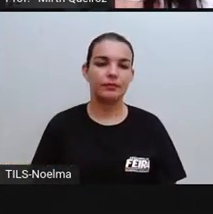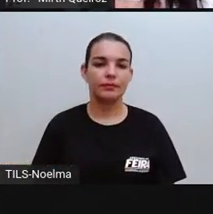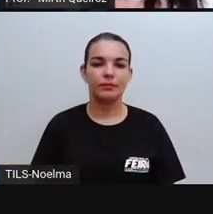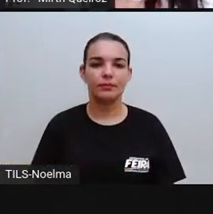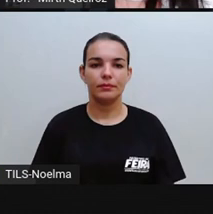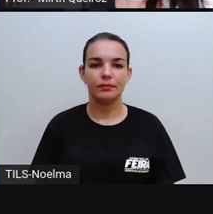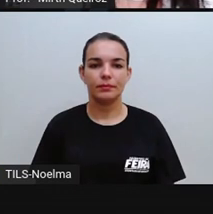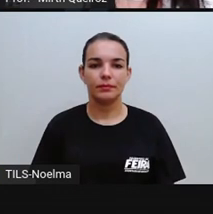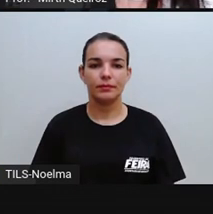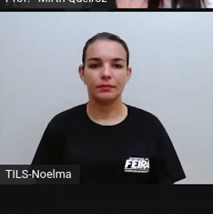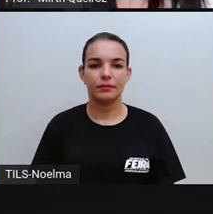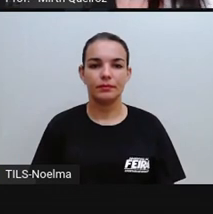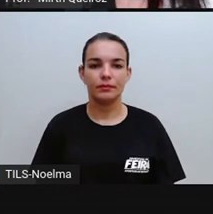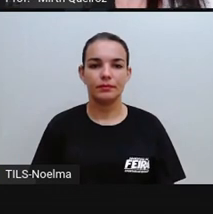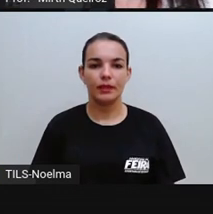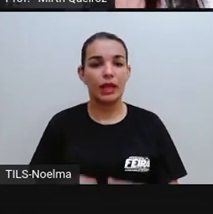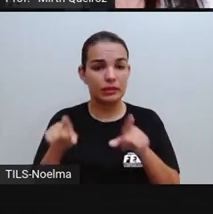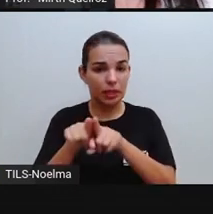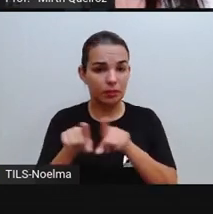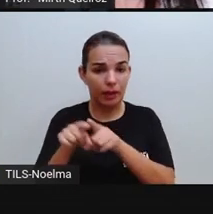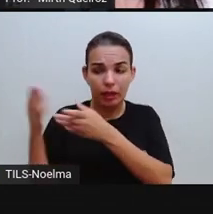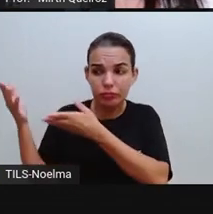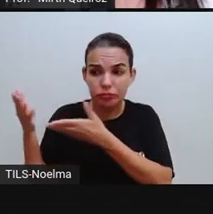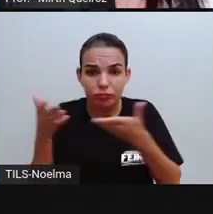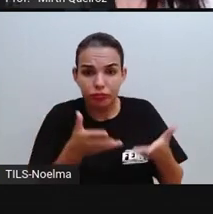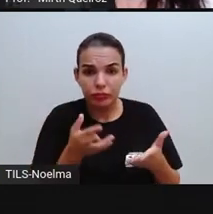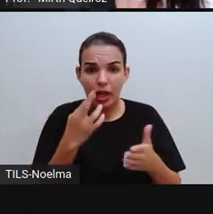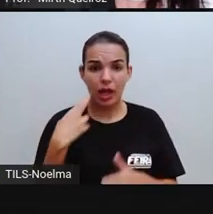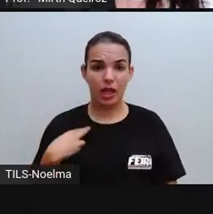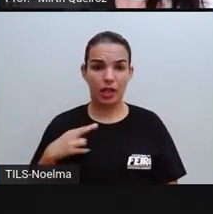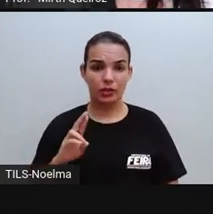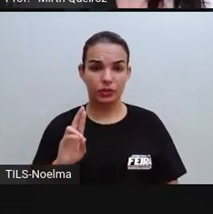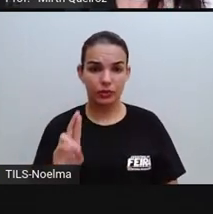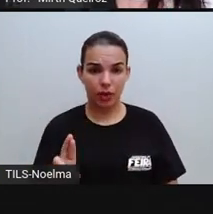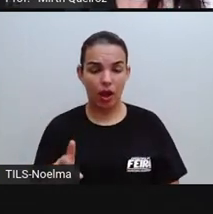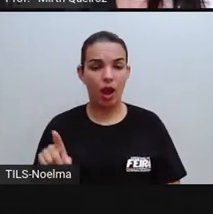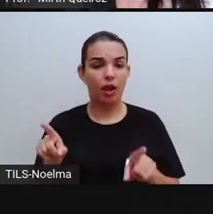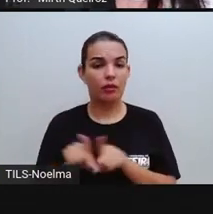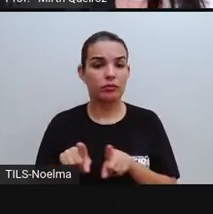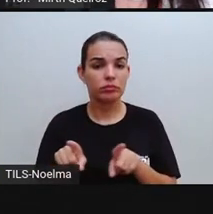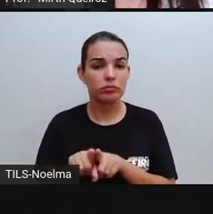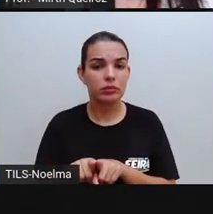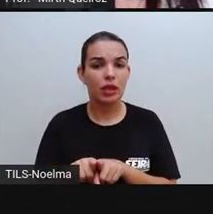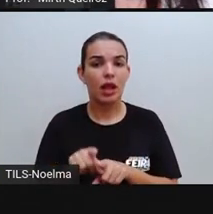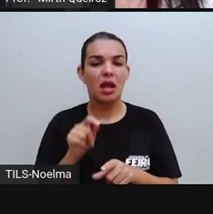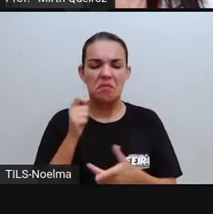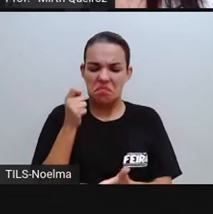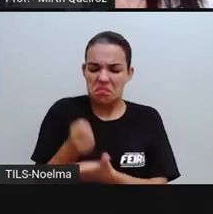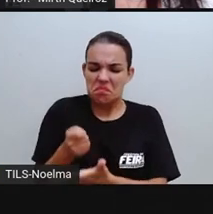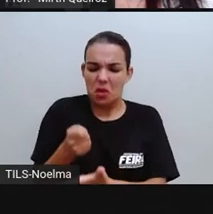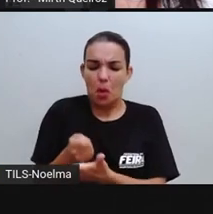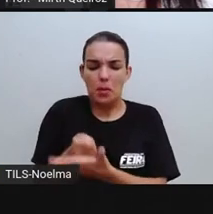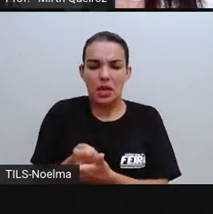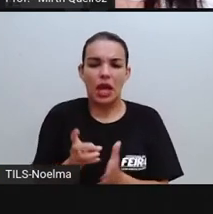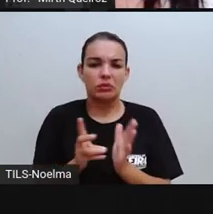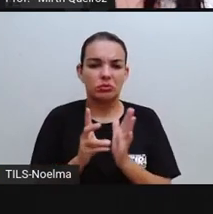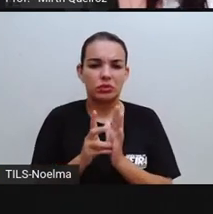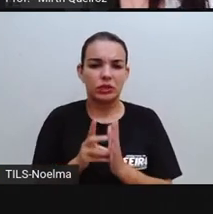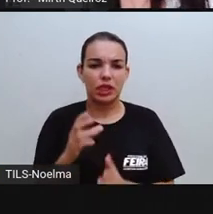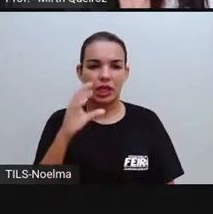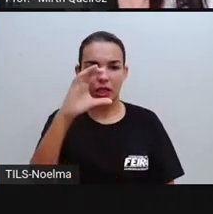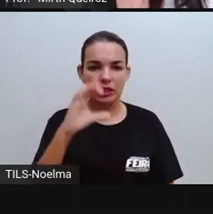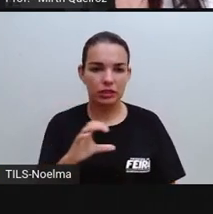europeu. Também trouxeram a religião, como eu disse pra vocês, né? Que eles impuseram aos indígenas.